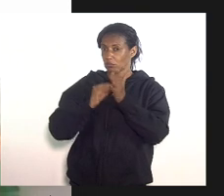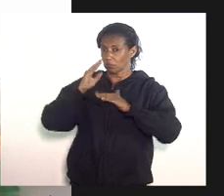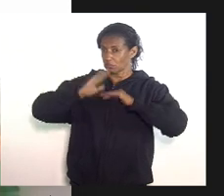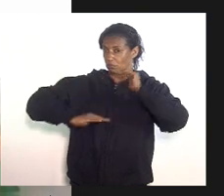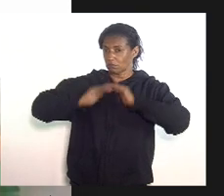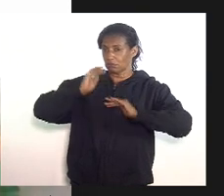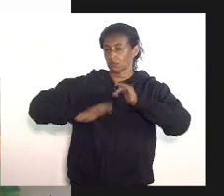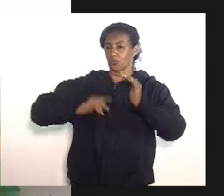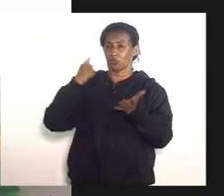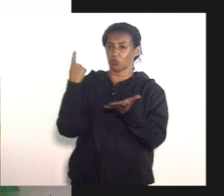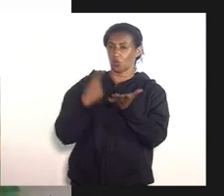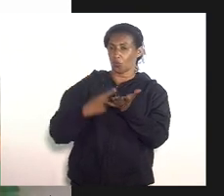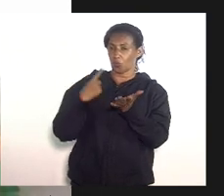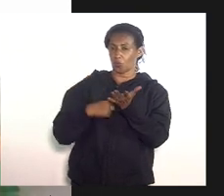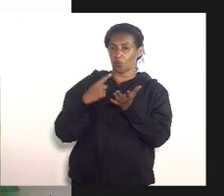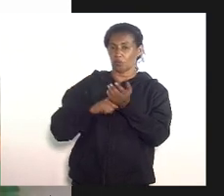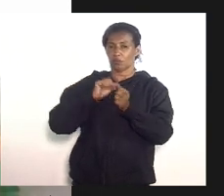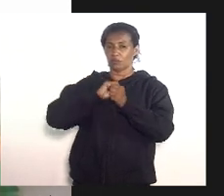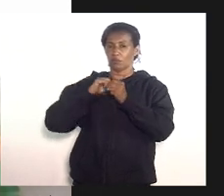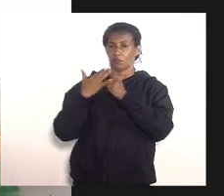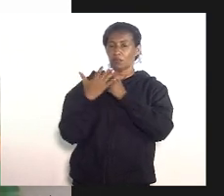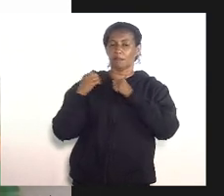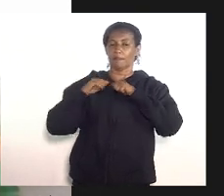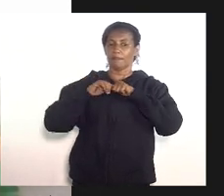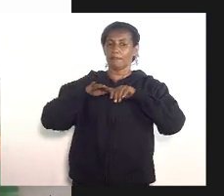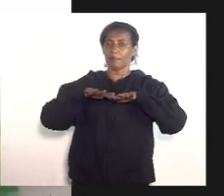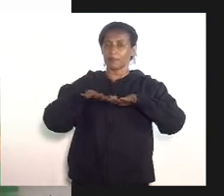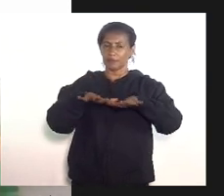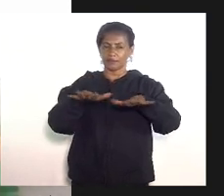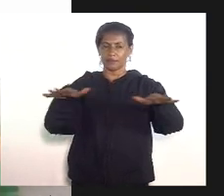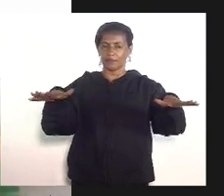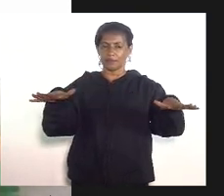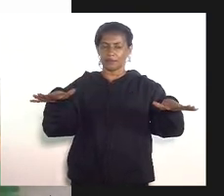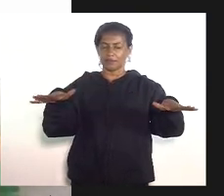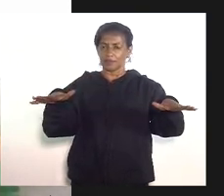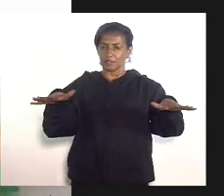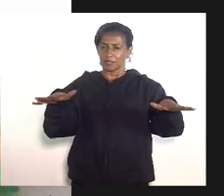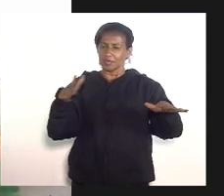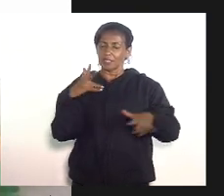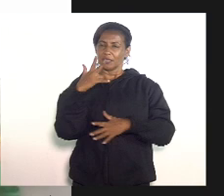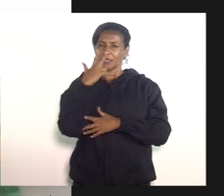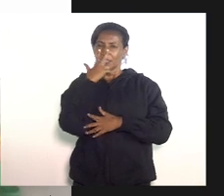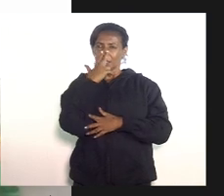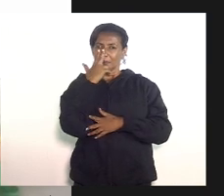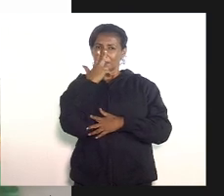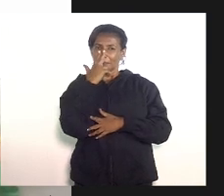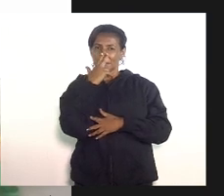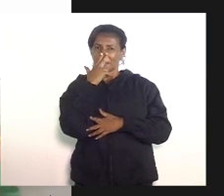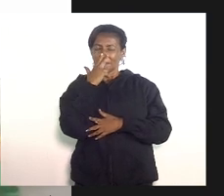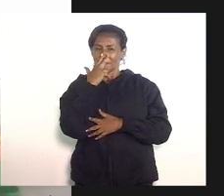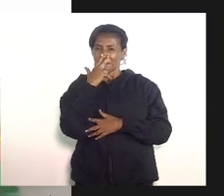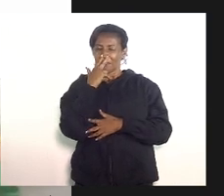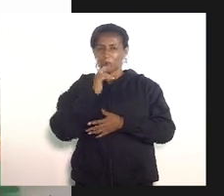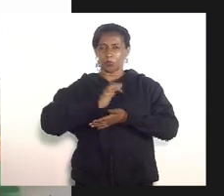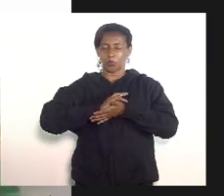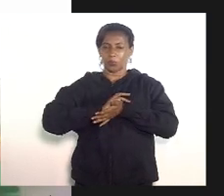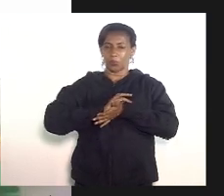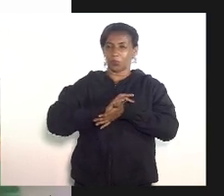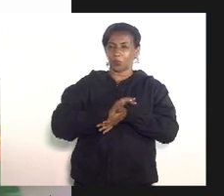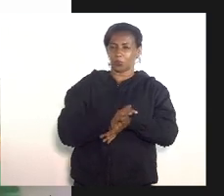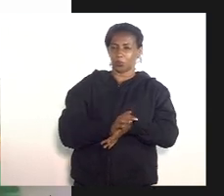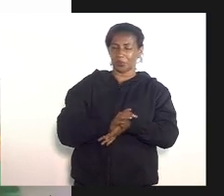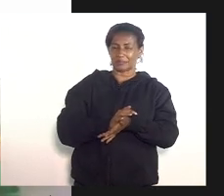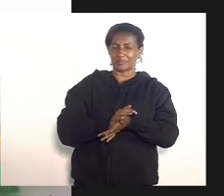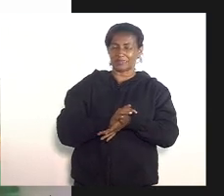gestão da pandemia que aprimora requintes de crueldade de